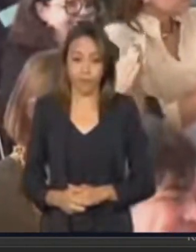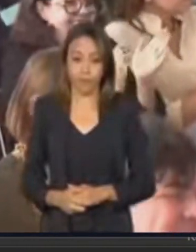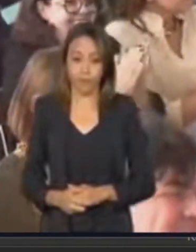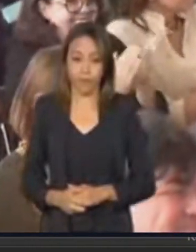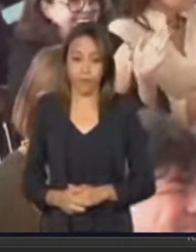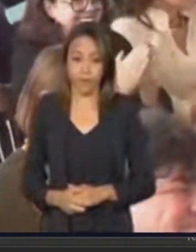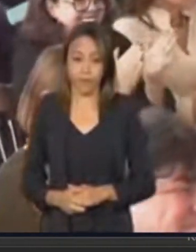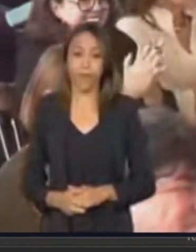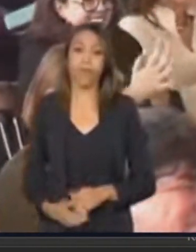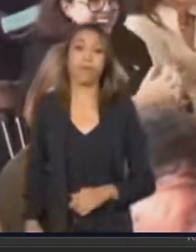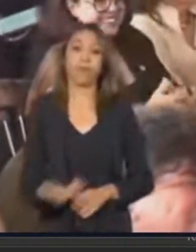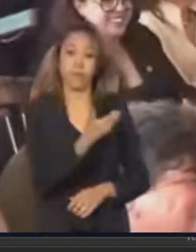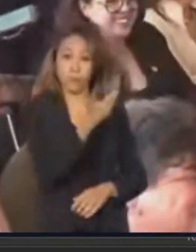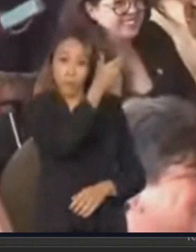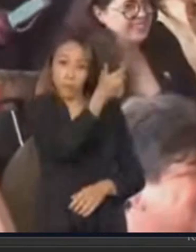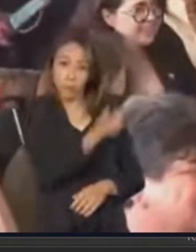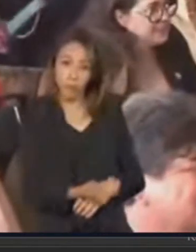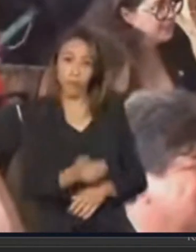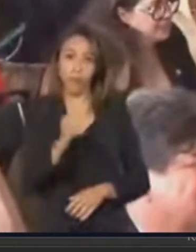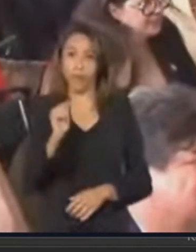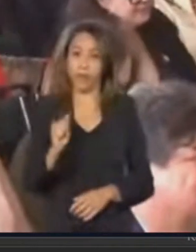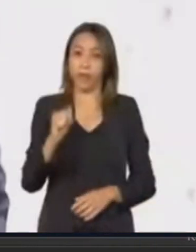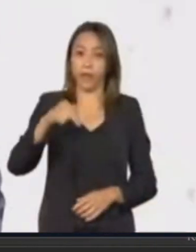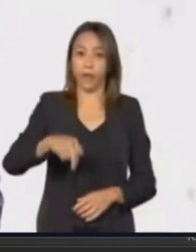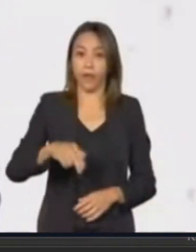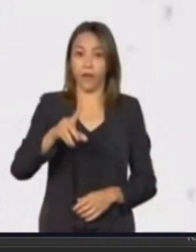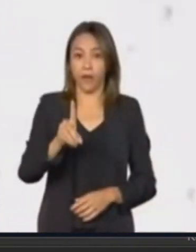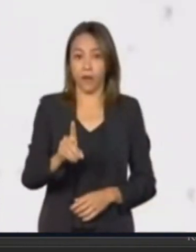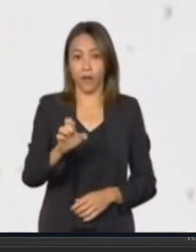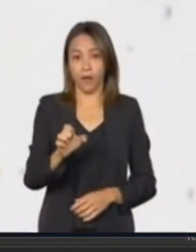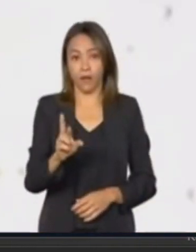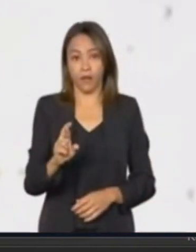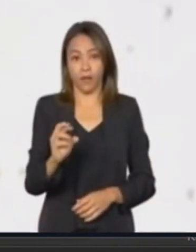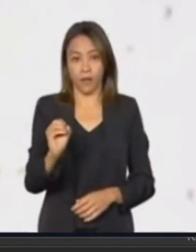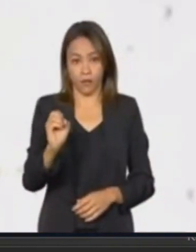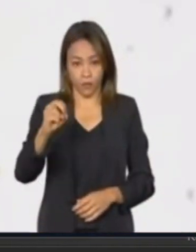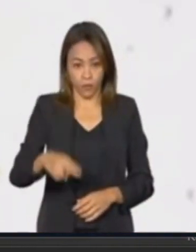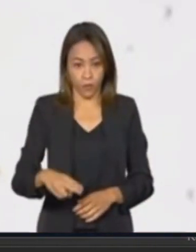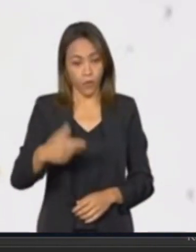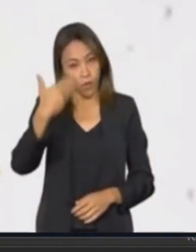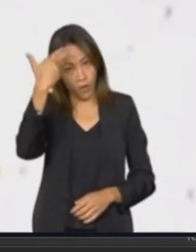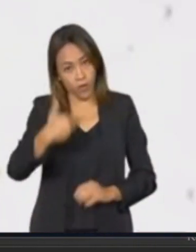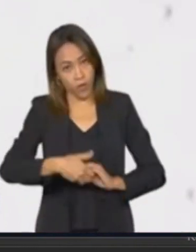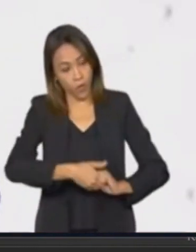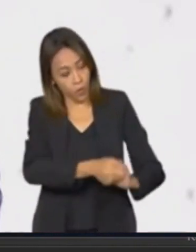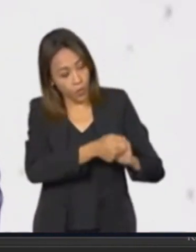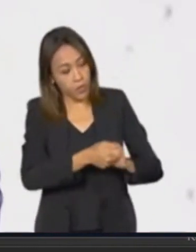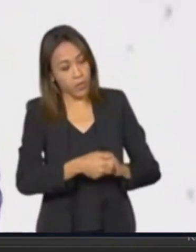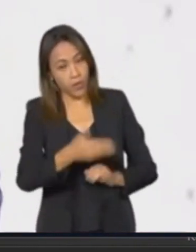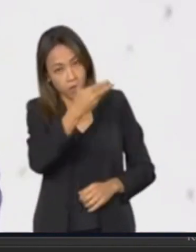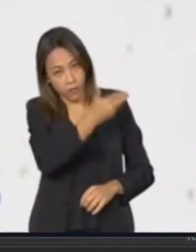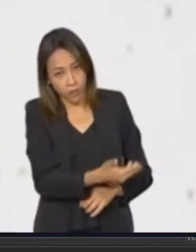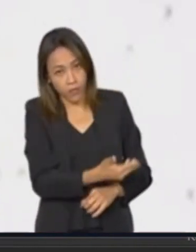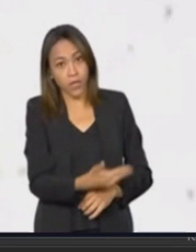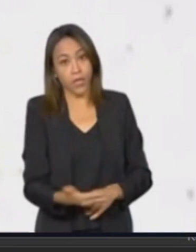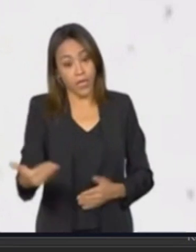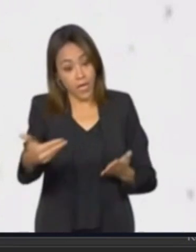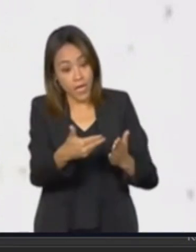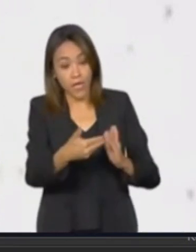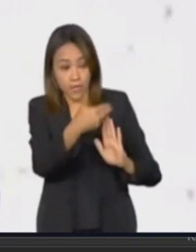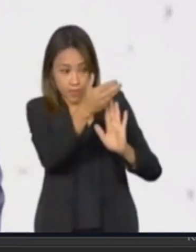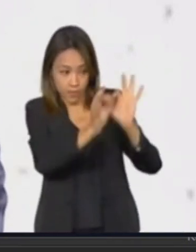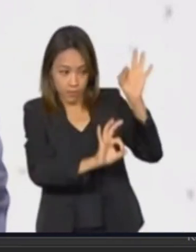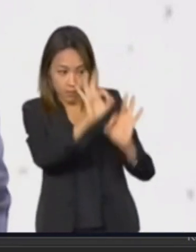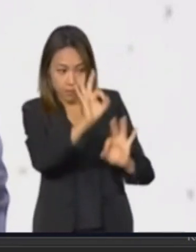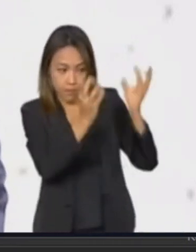Anderson, querido Anderson, ao cumprimentá-lo, eu quero dizer que esse plano, ele